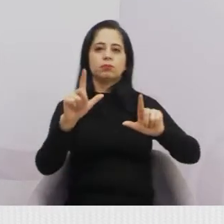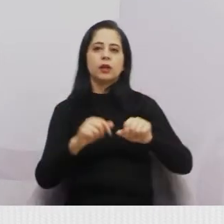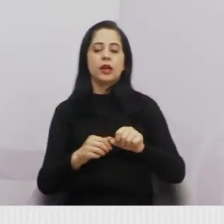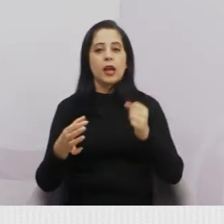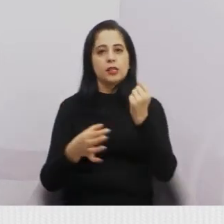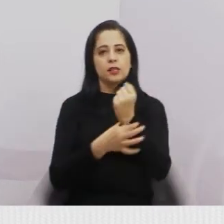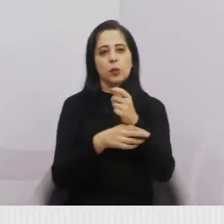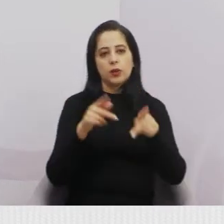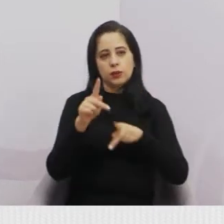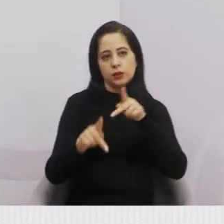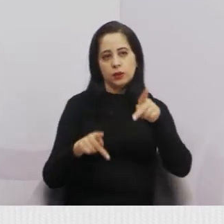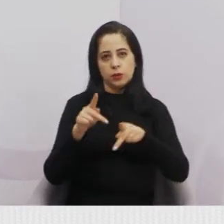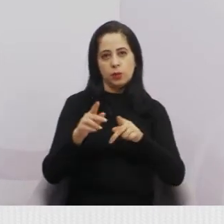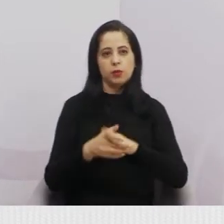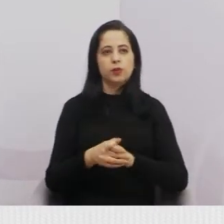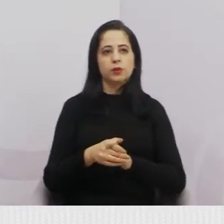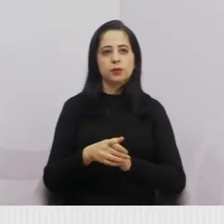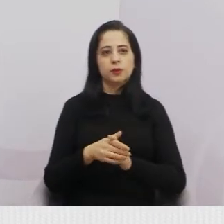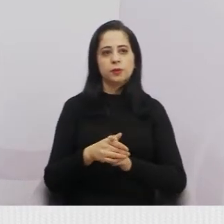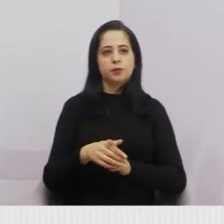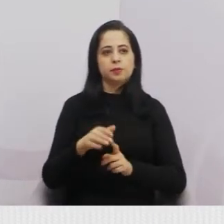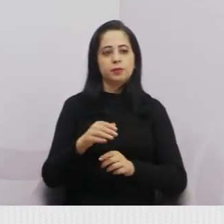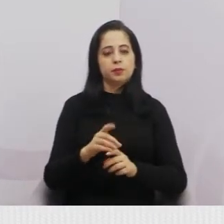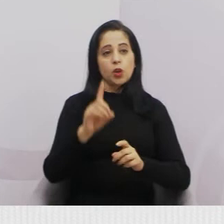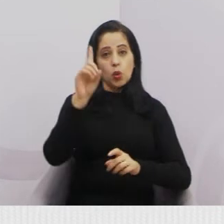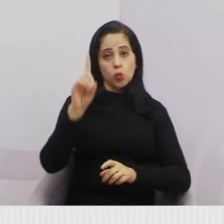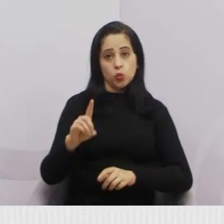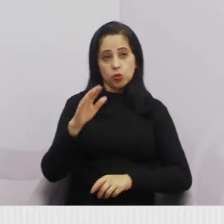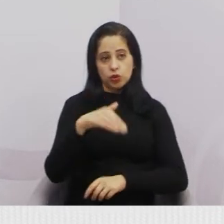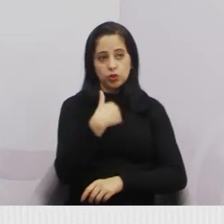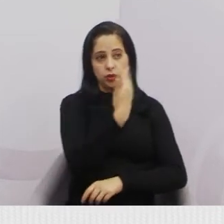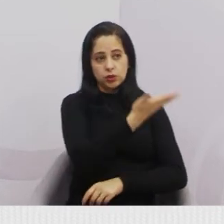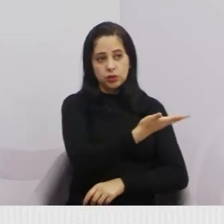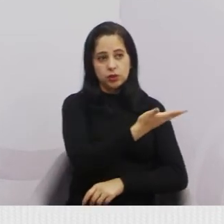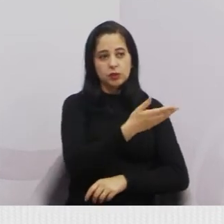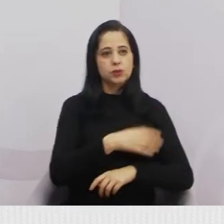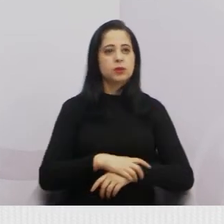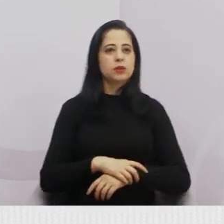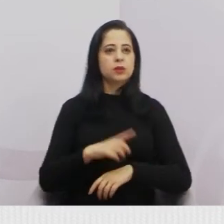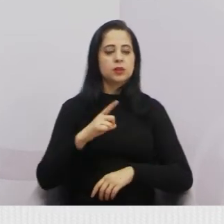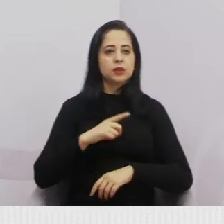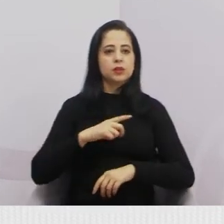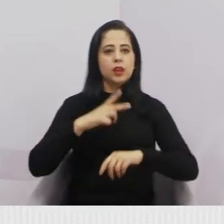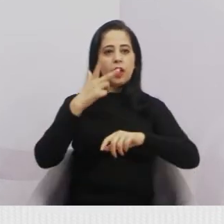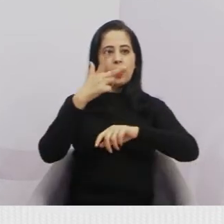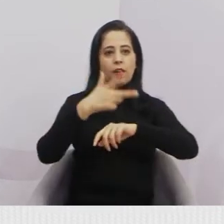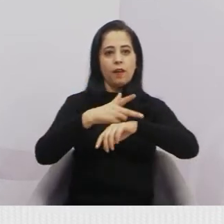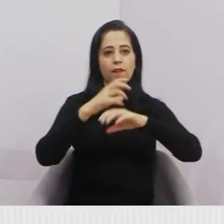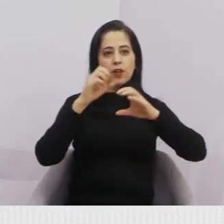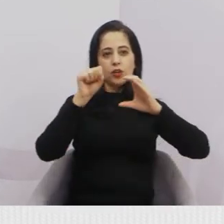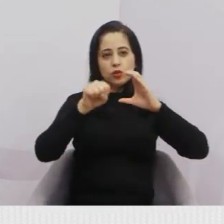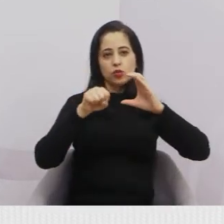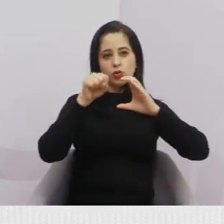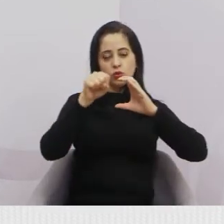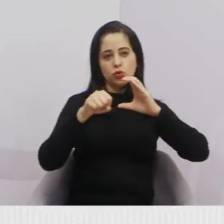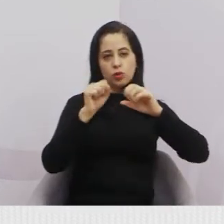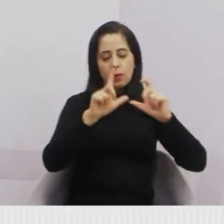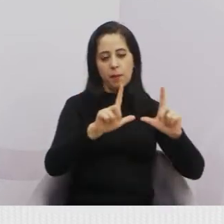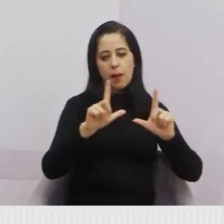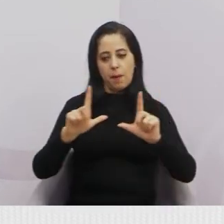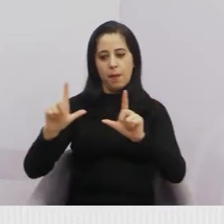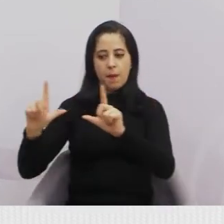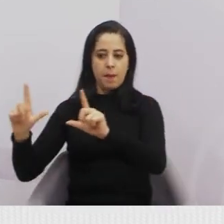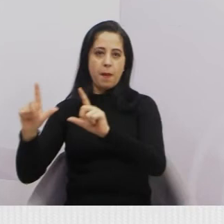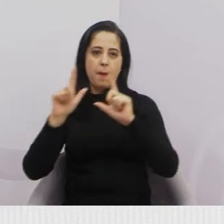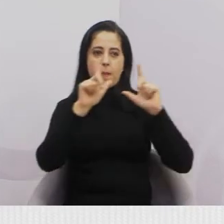população, no caso. E do lado direito ali, são câmeras que são colocadas ao longo da